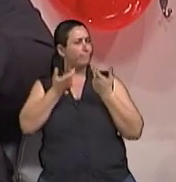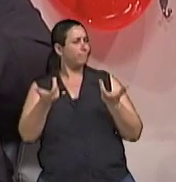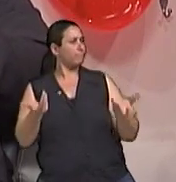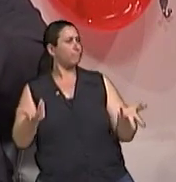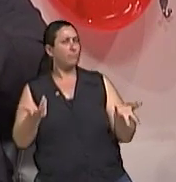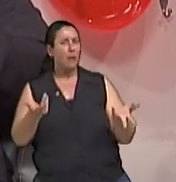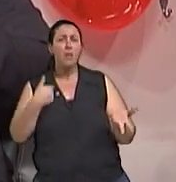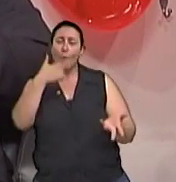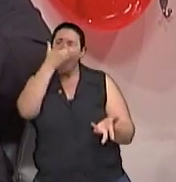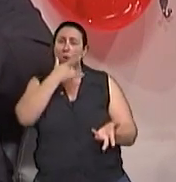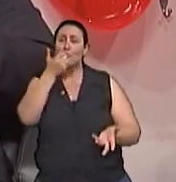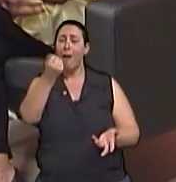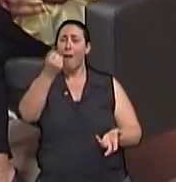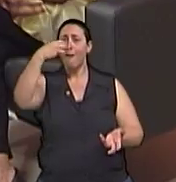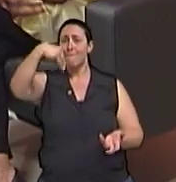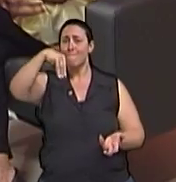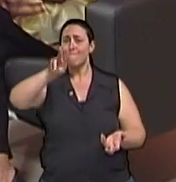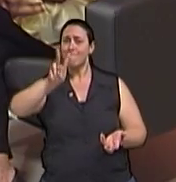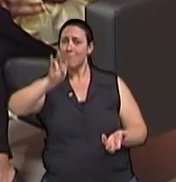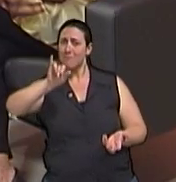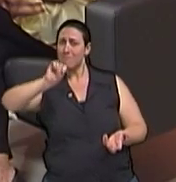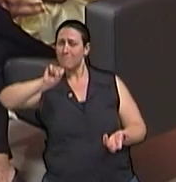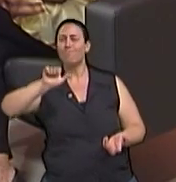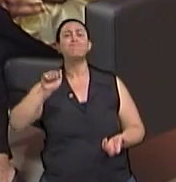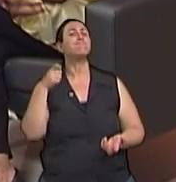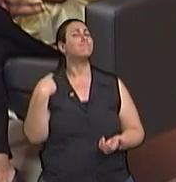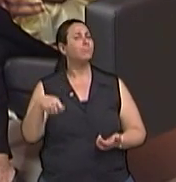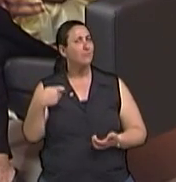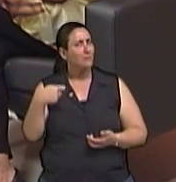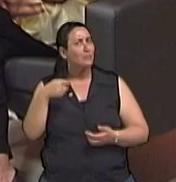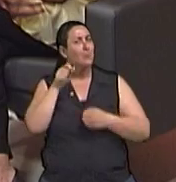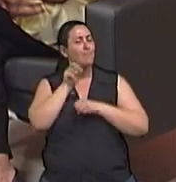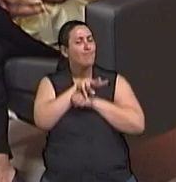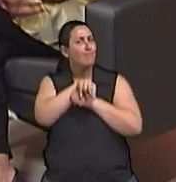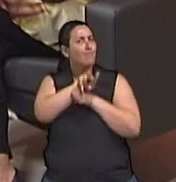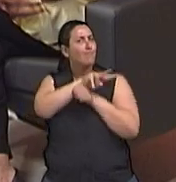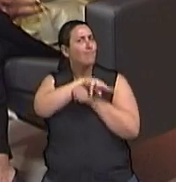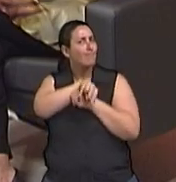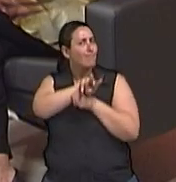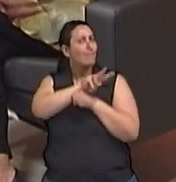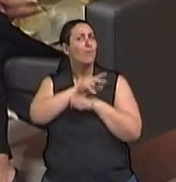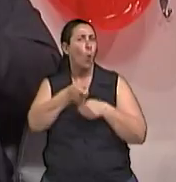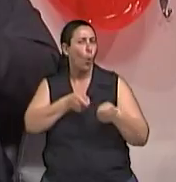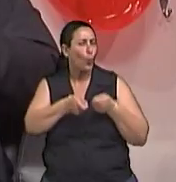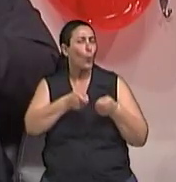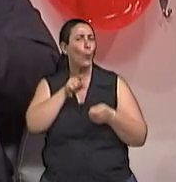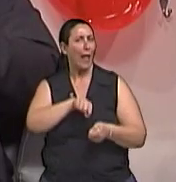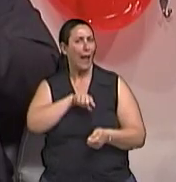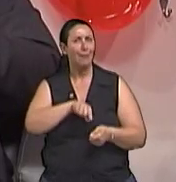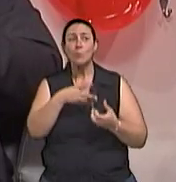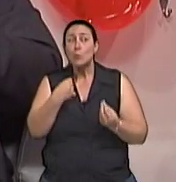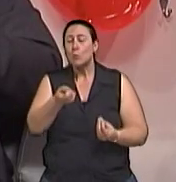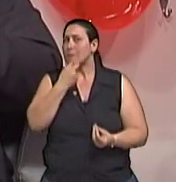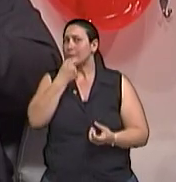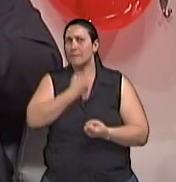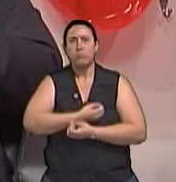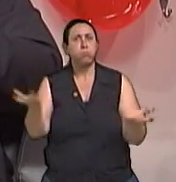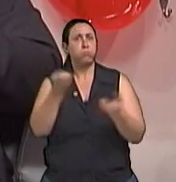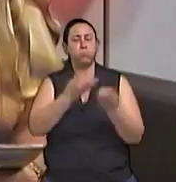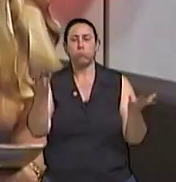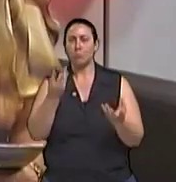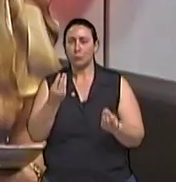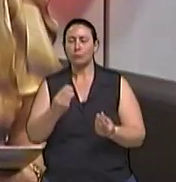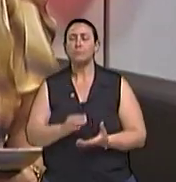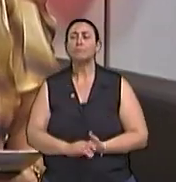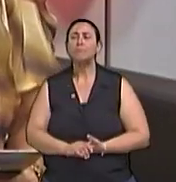mais estritamente esse tipo de medicamento. Para os... Os benzodiazepínicos. Doutor, agora tem aquela questão das pessoas